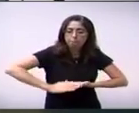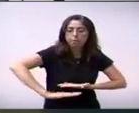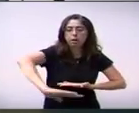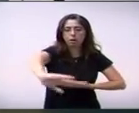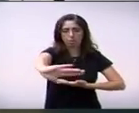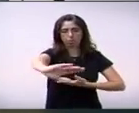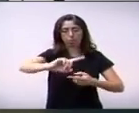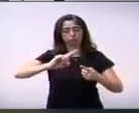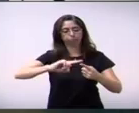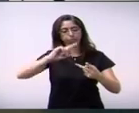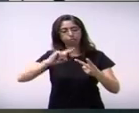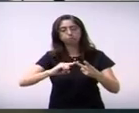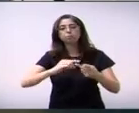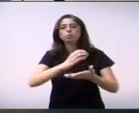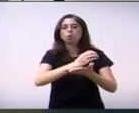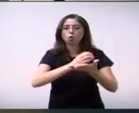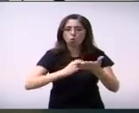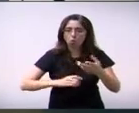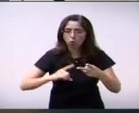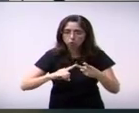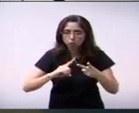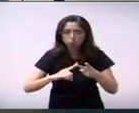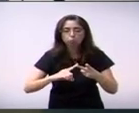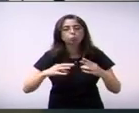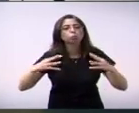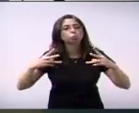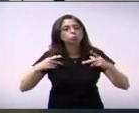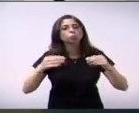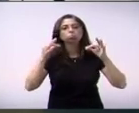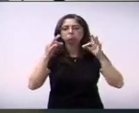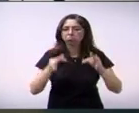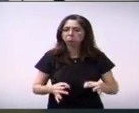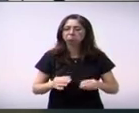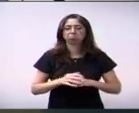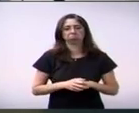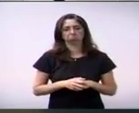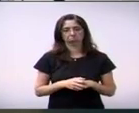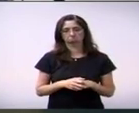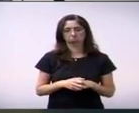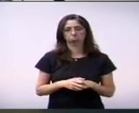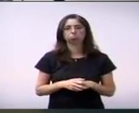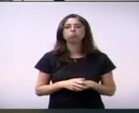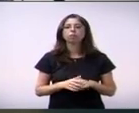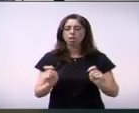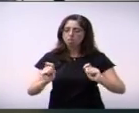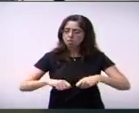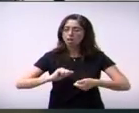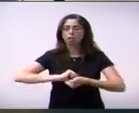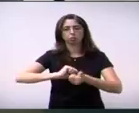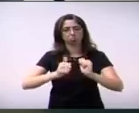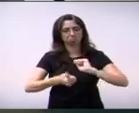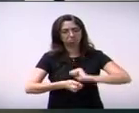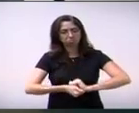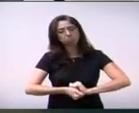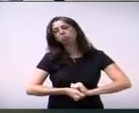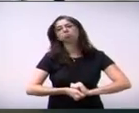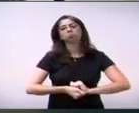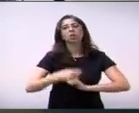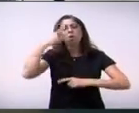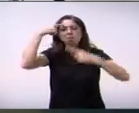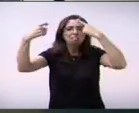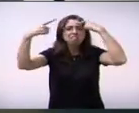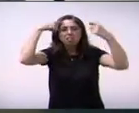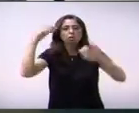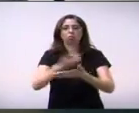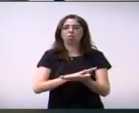projeto apenas readequa a situação existente hoje. Ele não inventa em